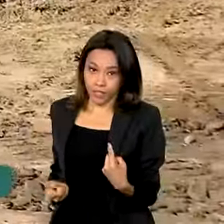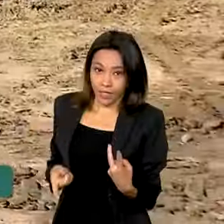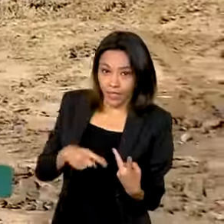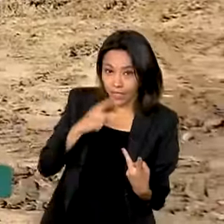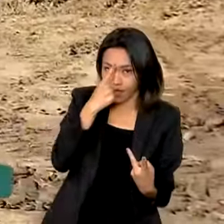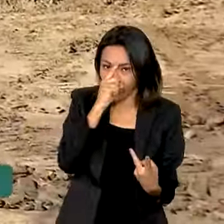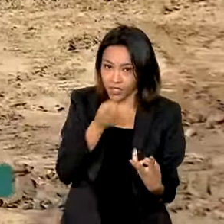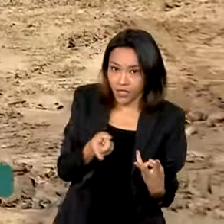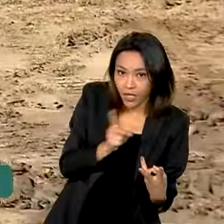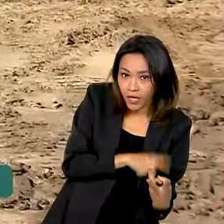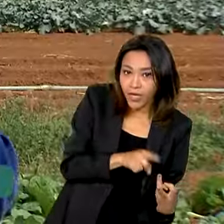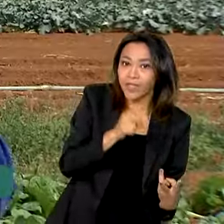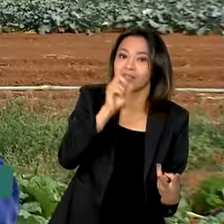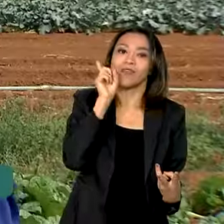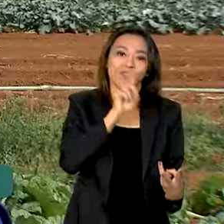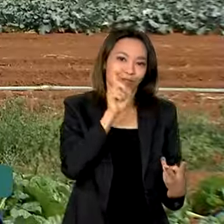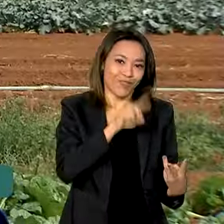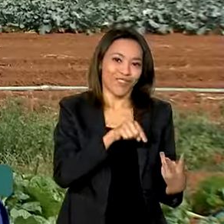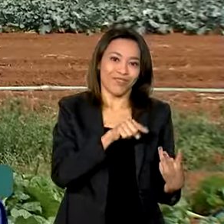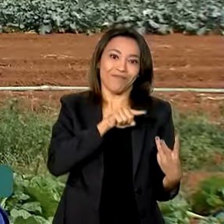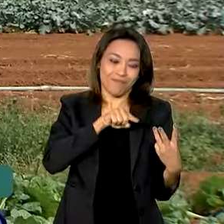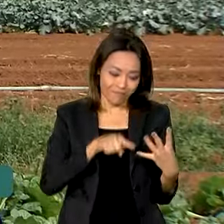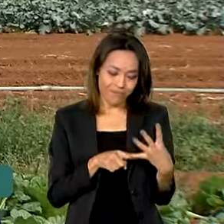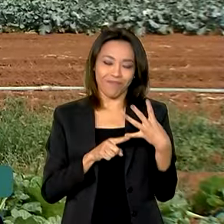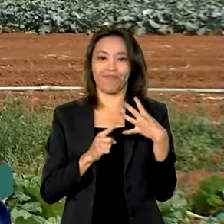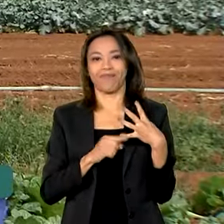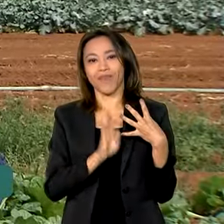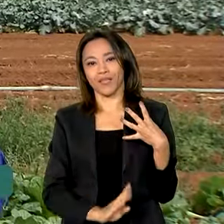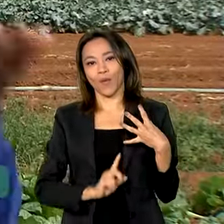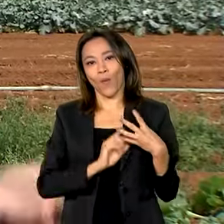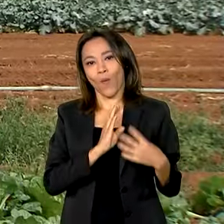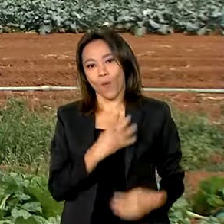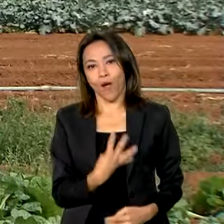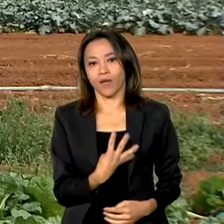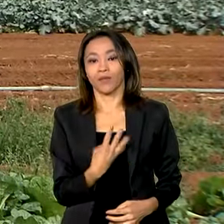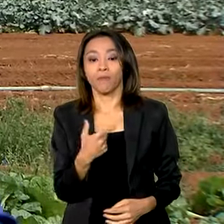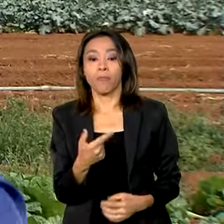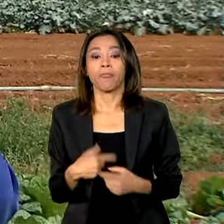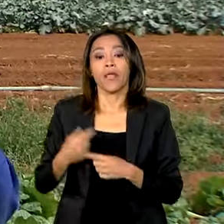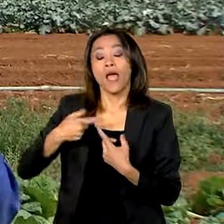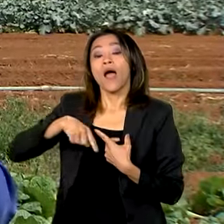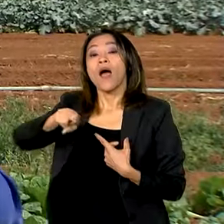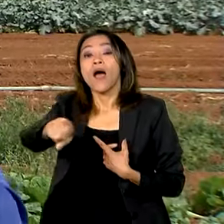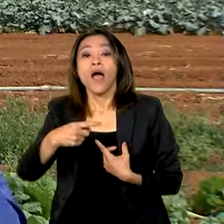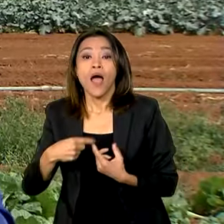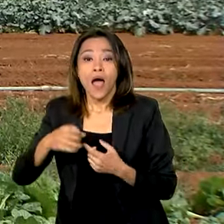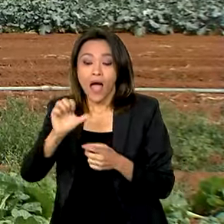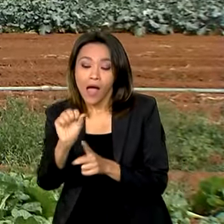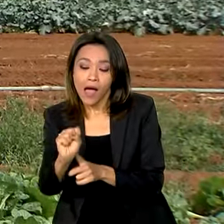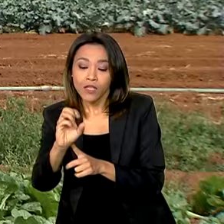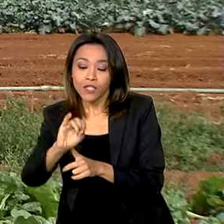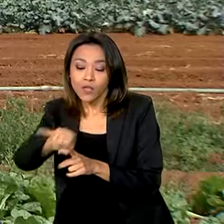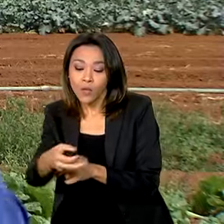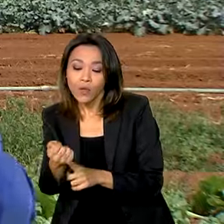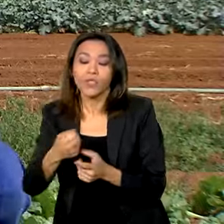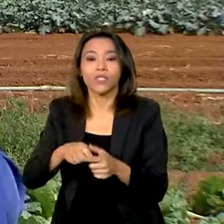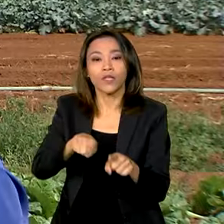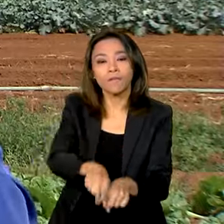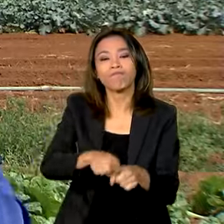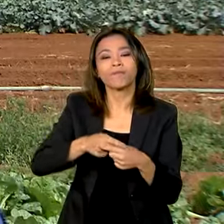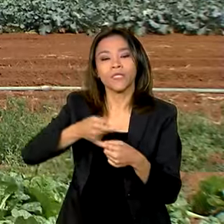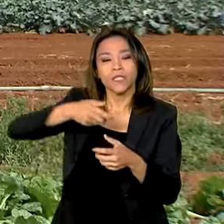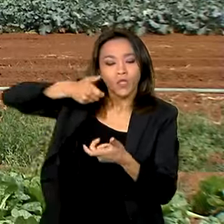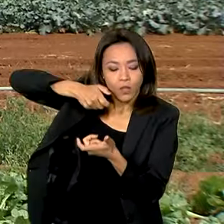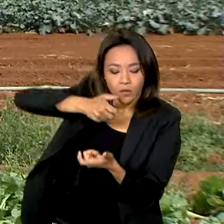e dos Estados Unidos. A soja, o milho, a cana-de-açúcar correspondem a 72% do